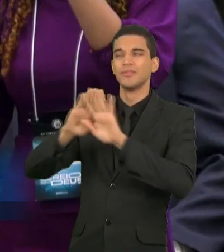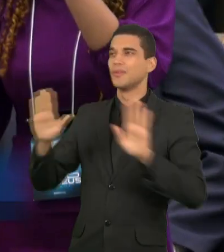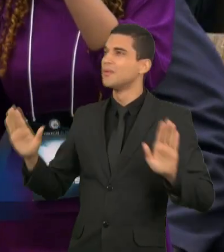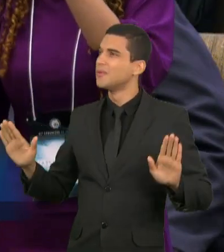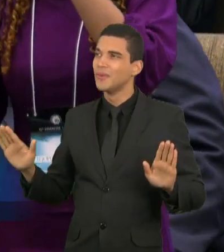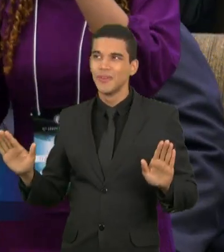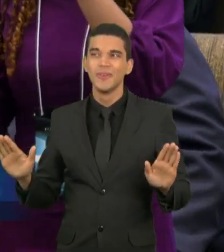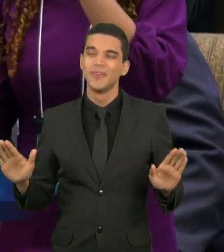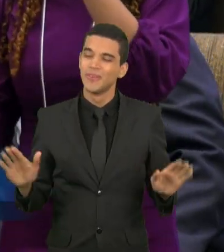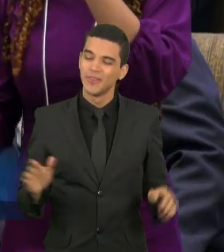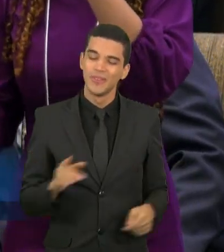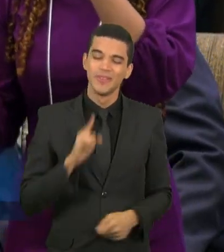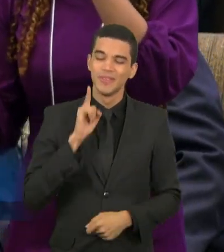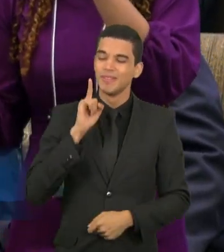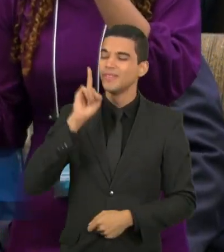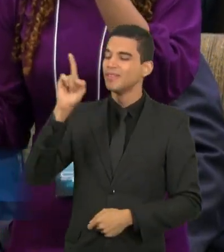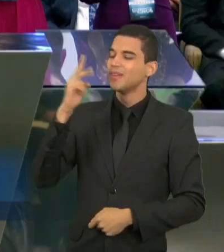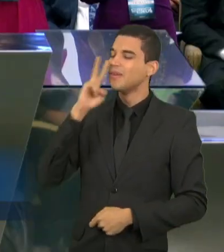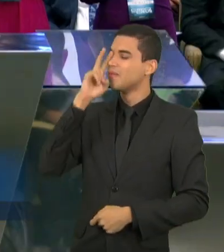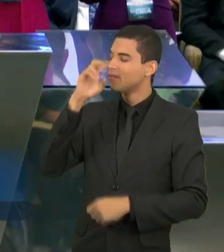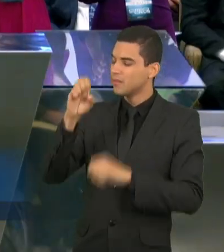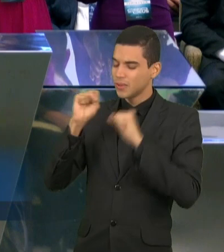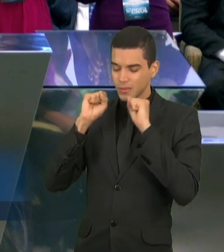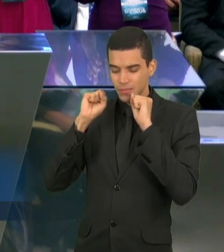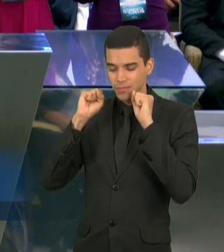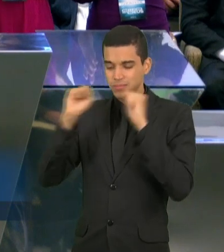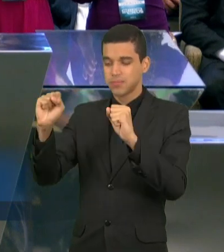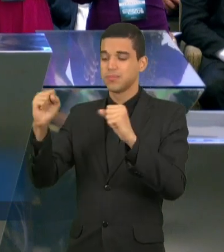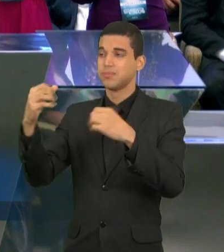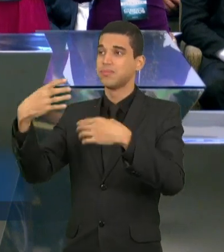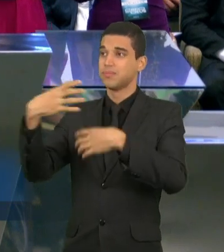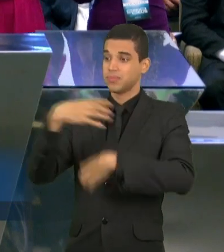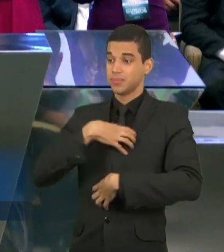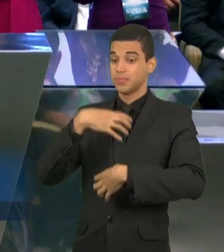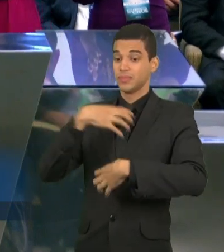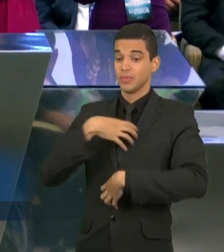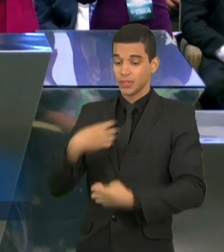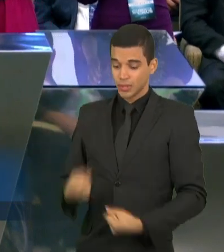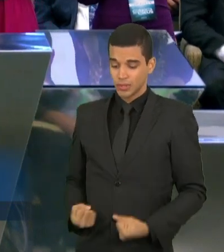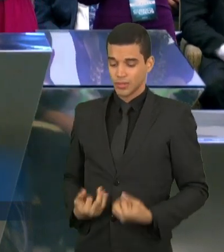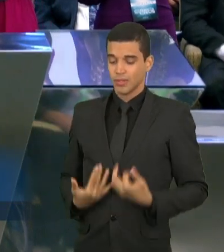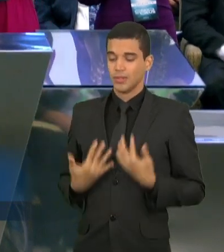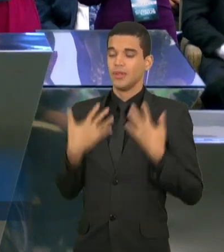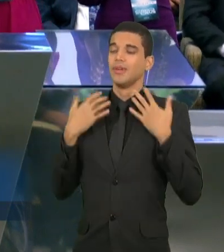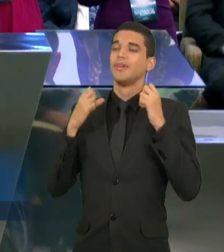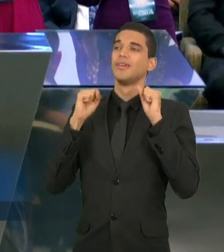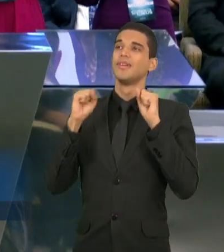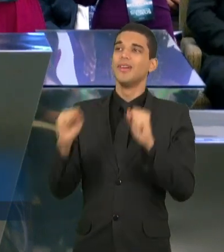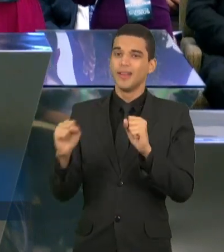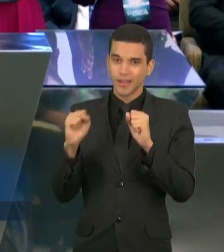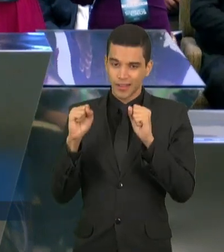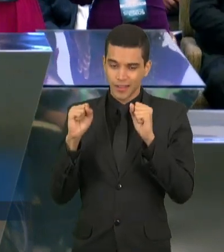ti, confio em ti,